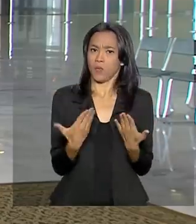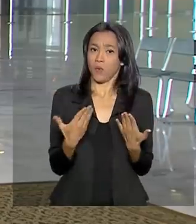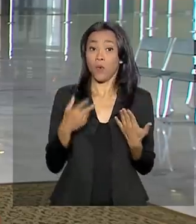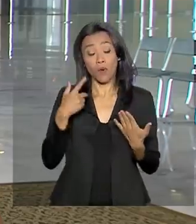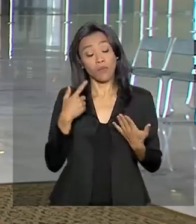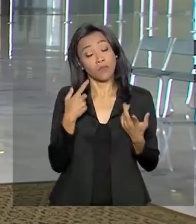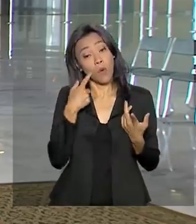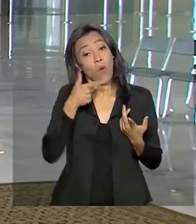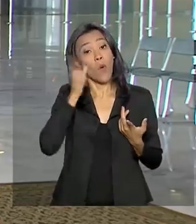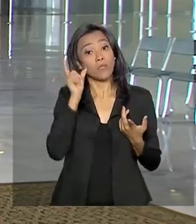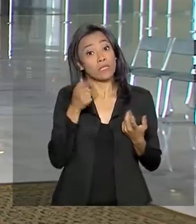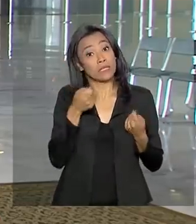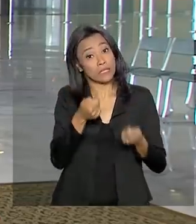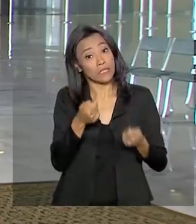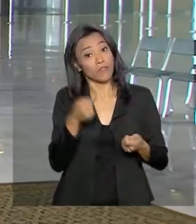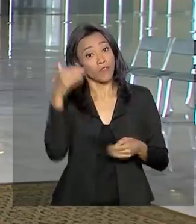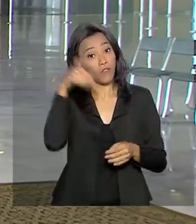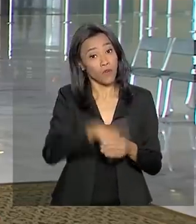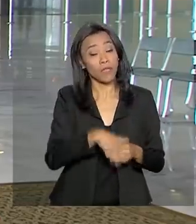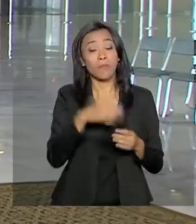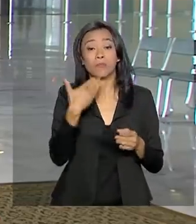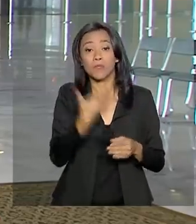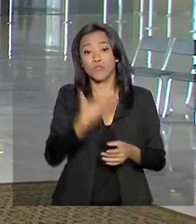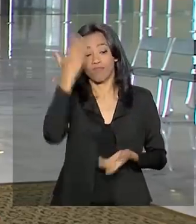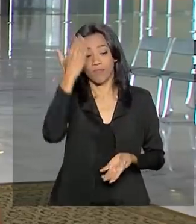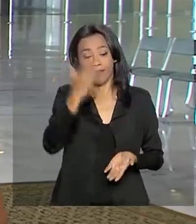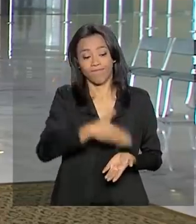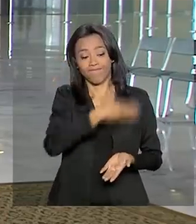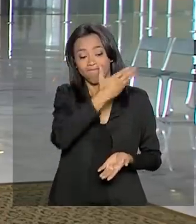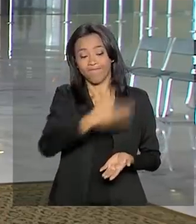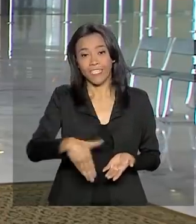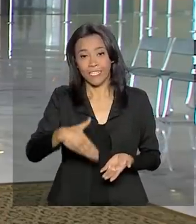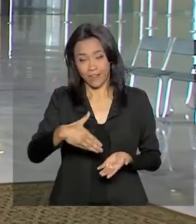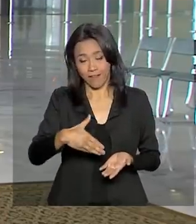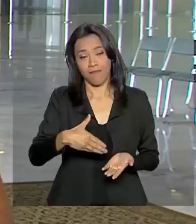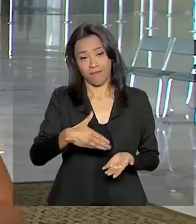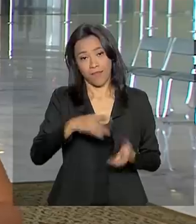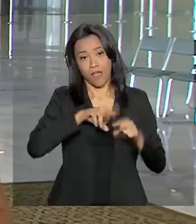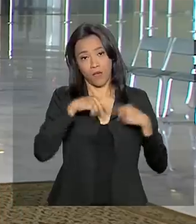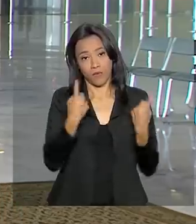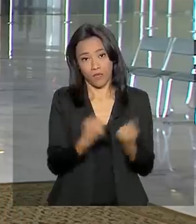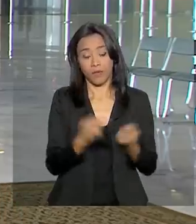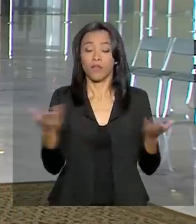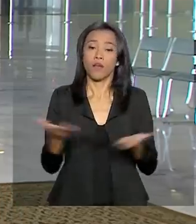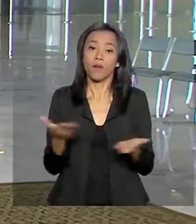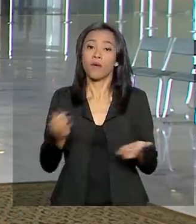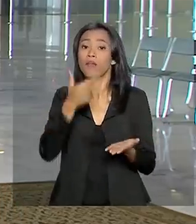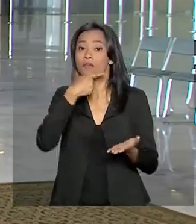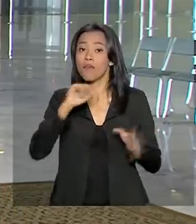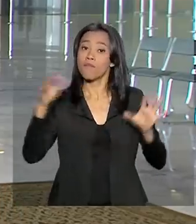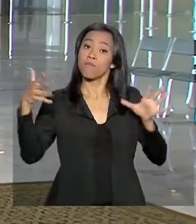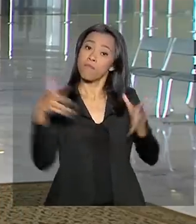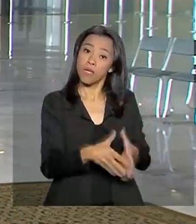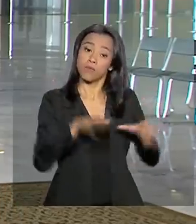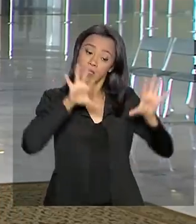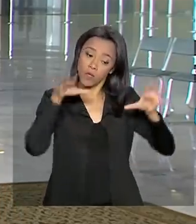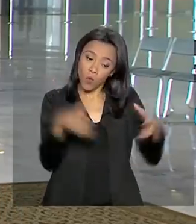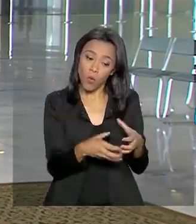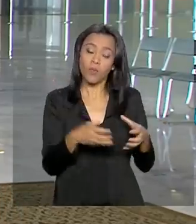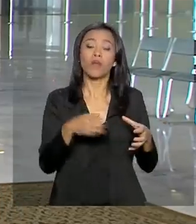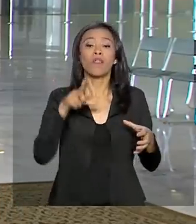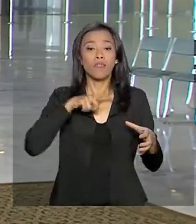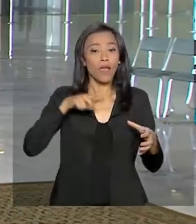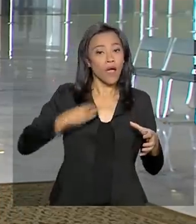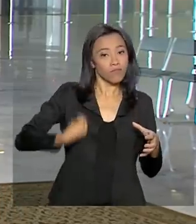votação, mas a sessão teve de ser suspensa. E agora os deputados e senadores que fazem parte aí desta comissão estão reunidos